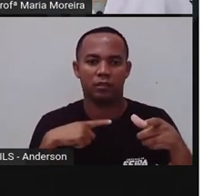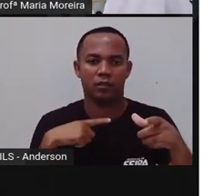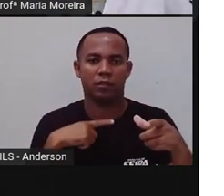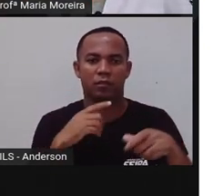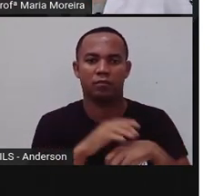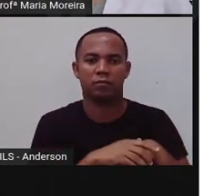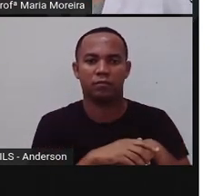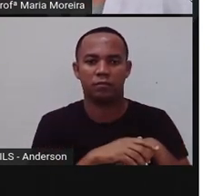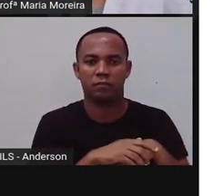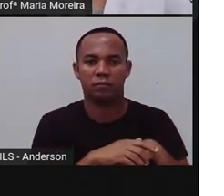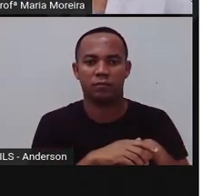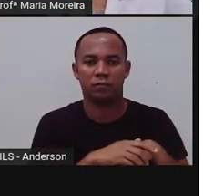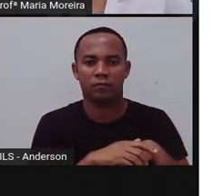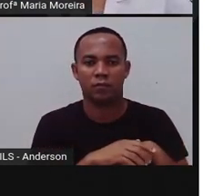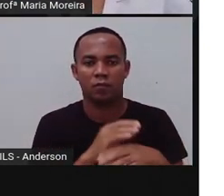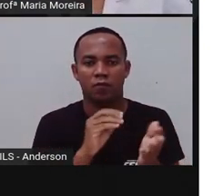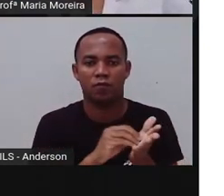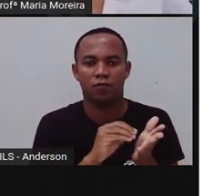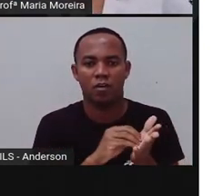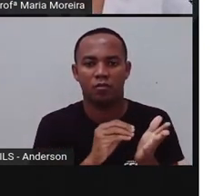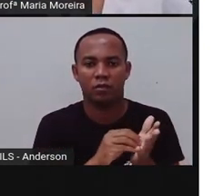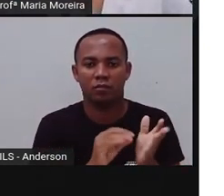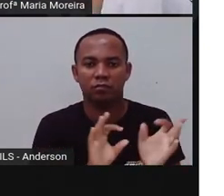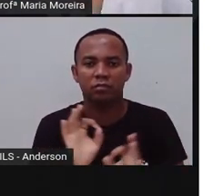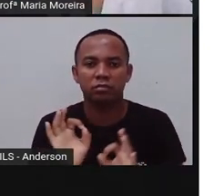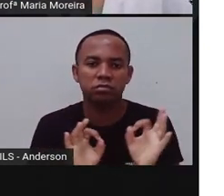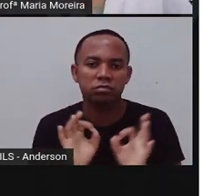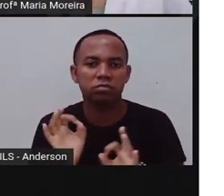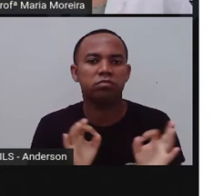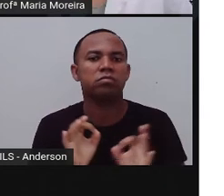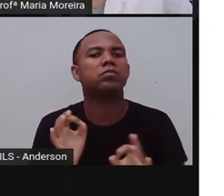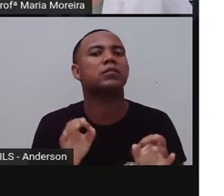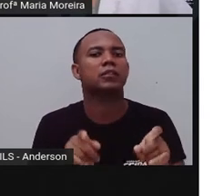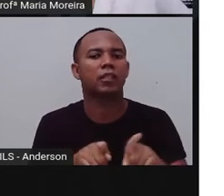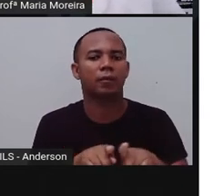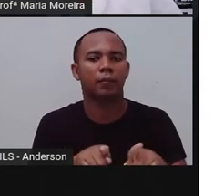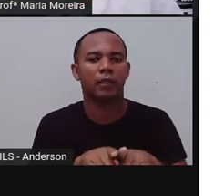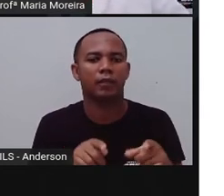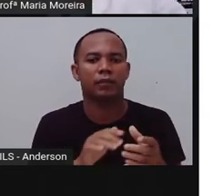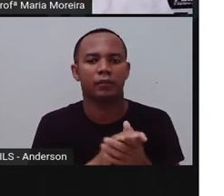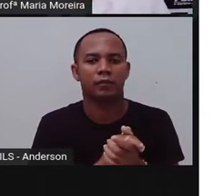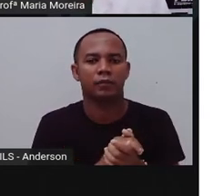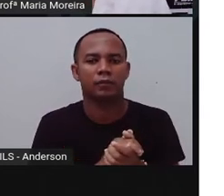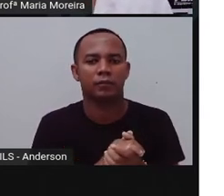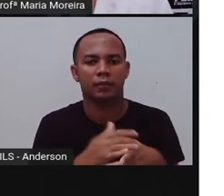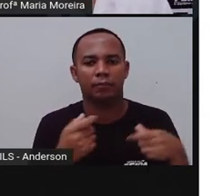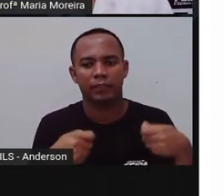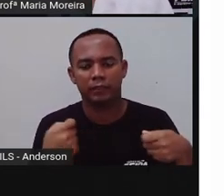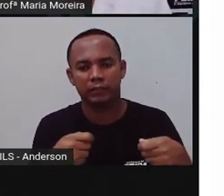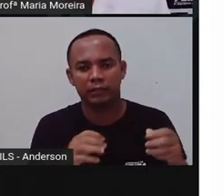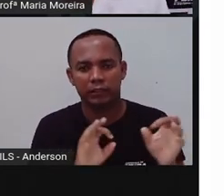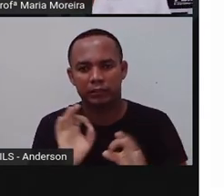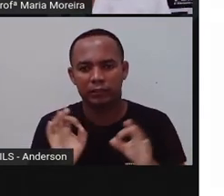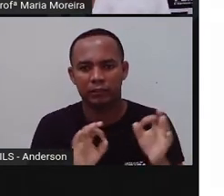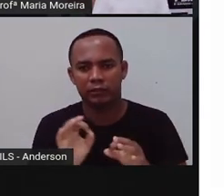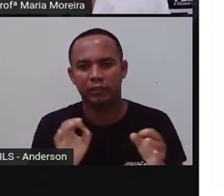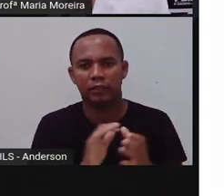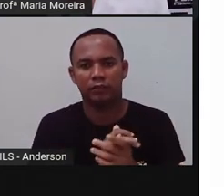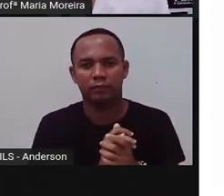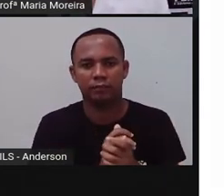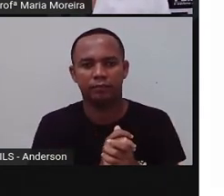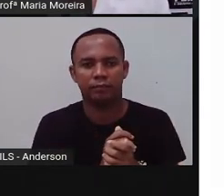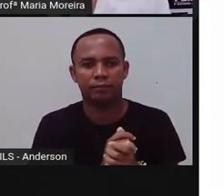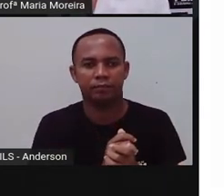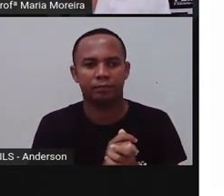que são mal projetados, né? E existem situações onde eles são privatizados. Você sabe o que é uma coisa